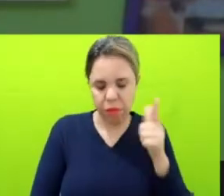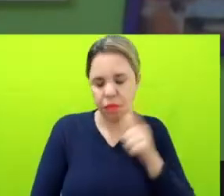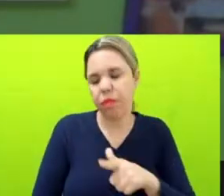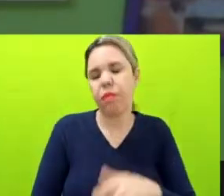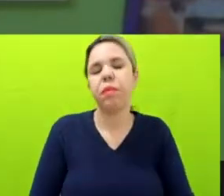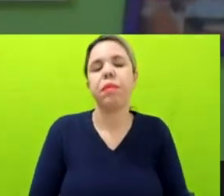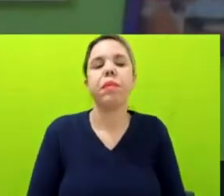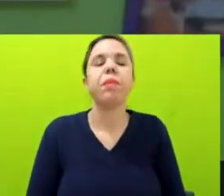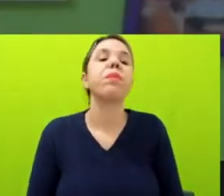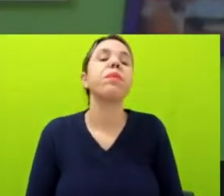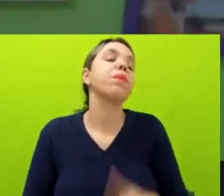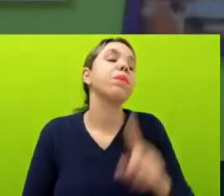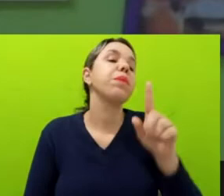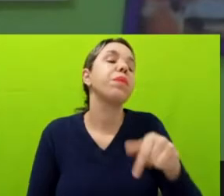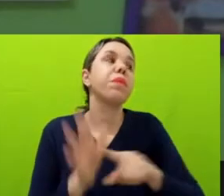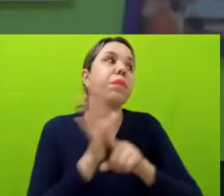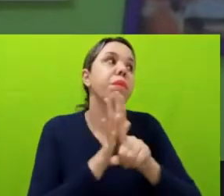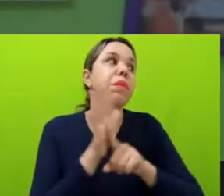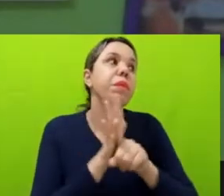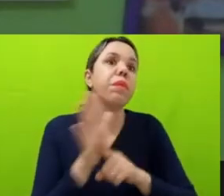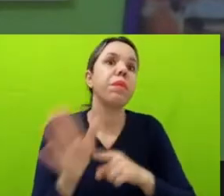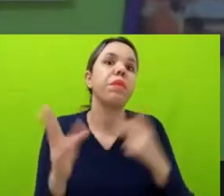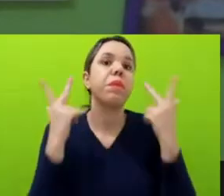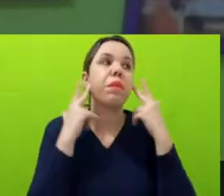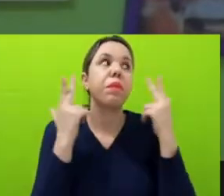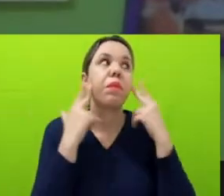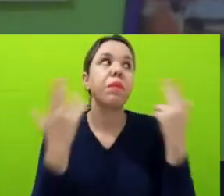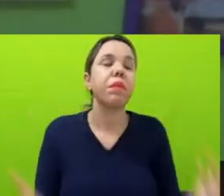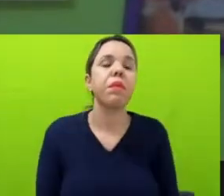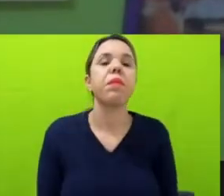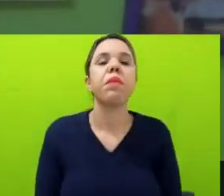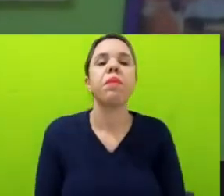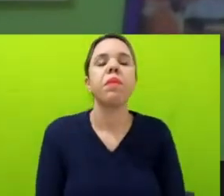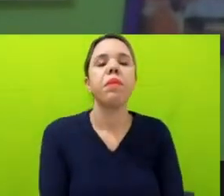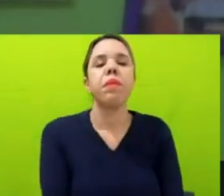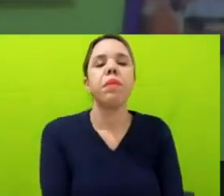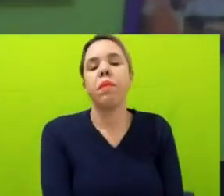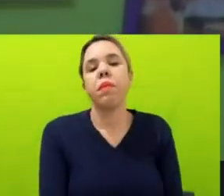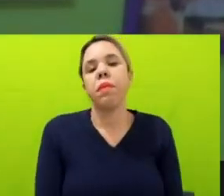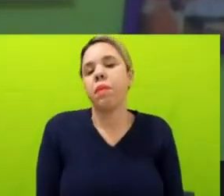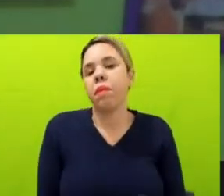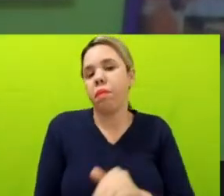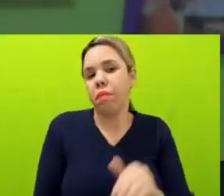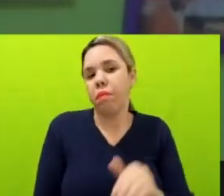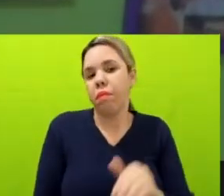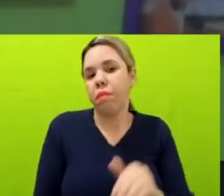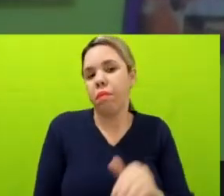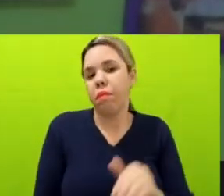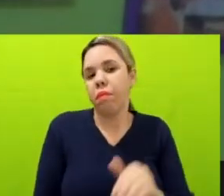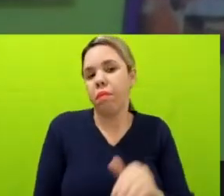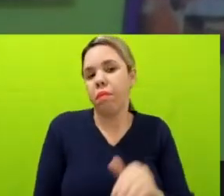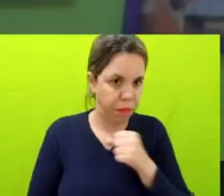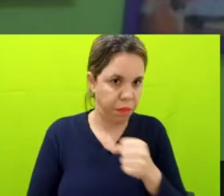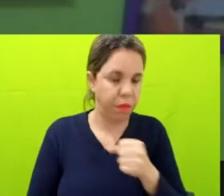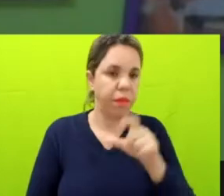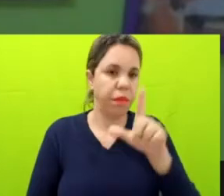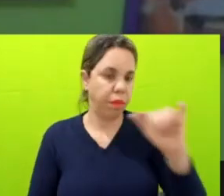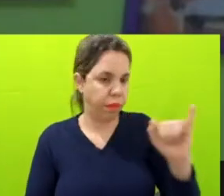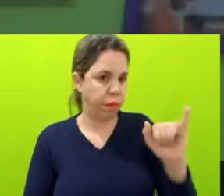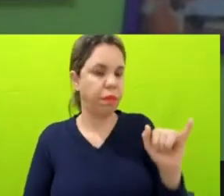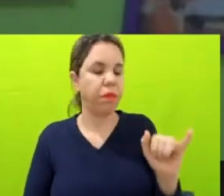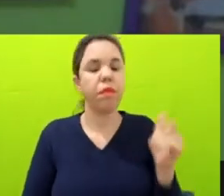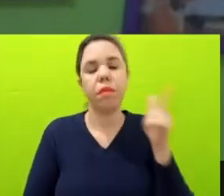de jornalismo. E aí a secretaria informou que a repórter tinha que buscar a LAI para conseguir os dados, né, da